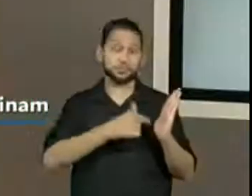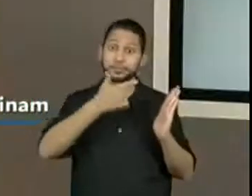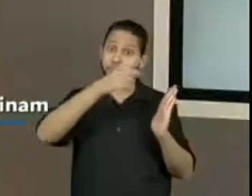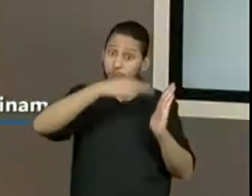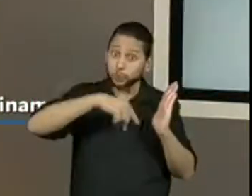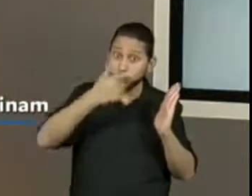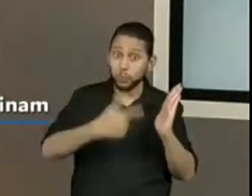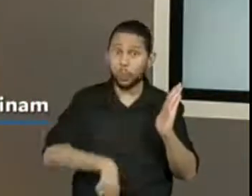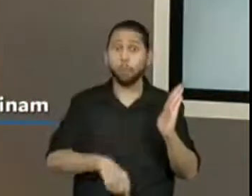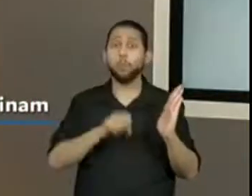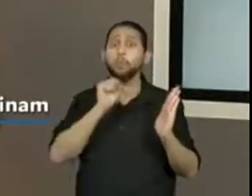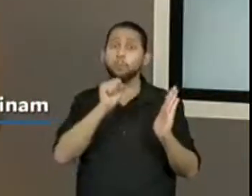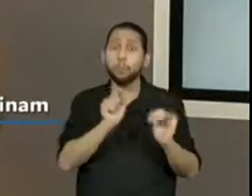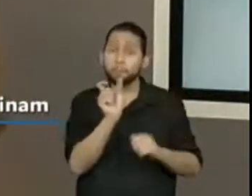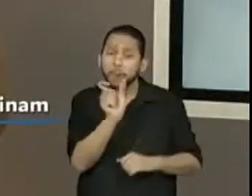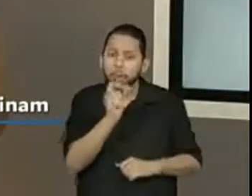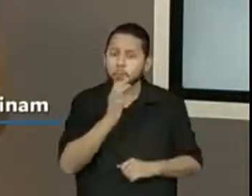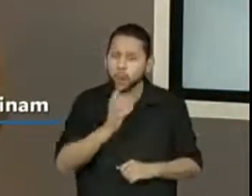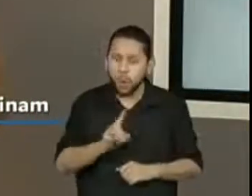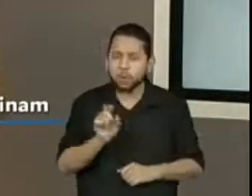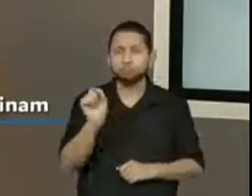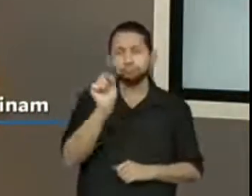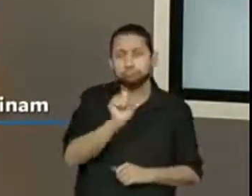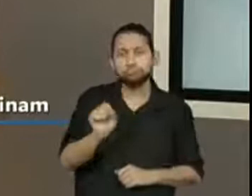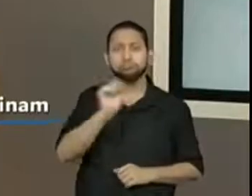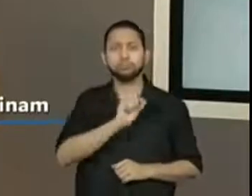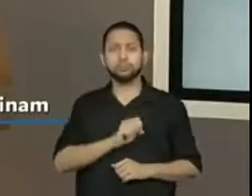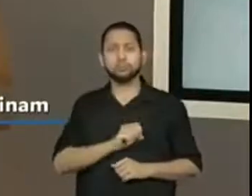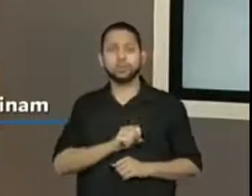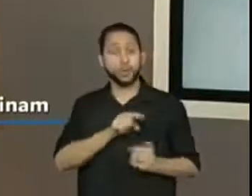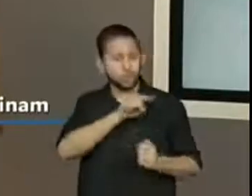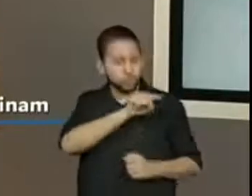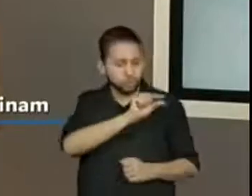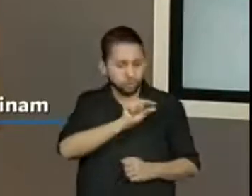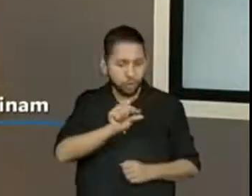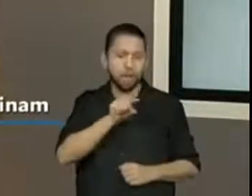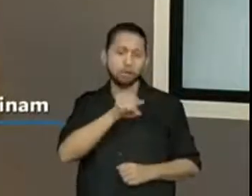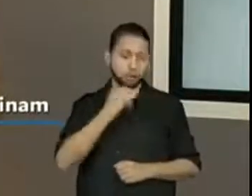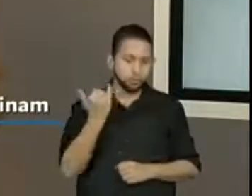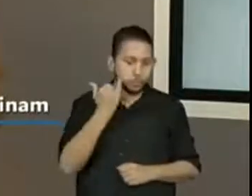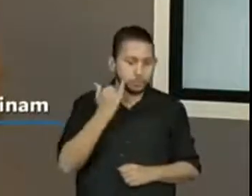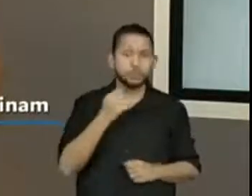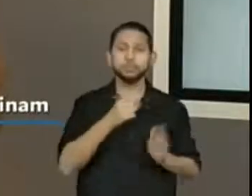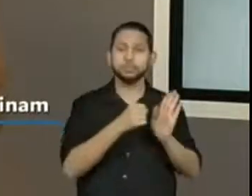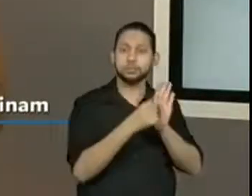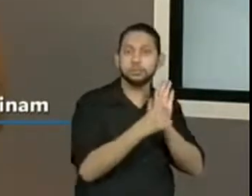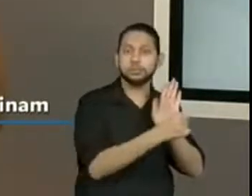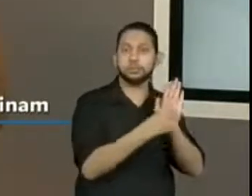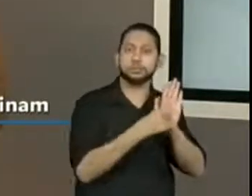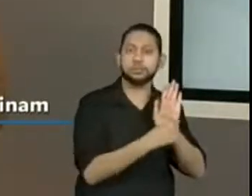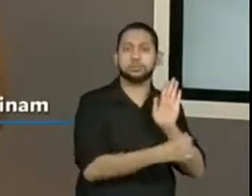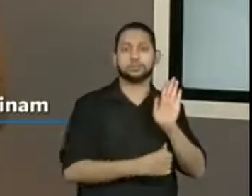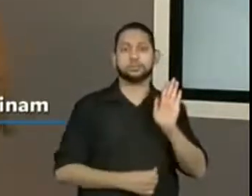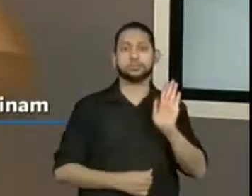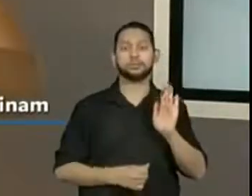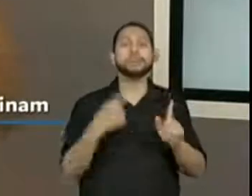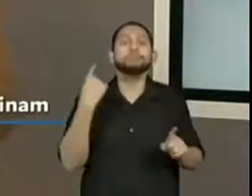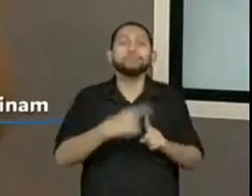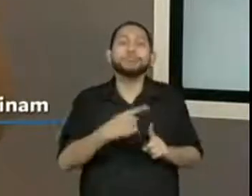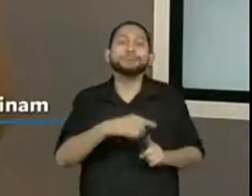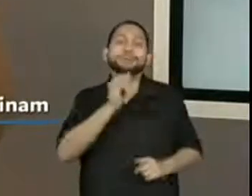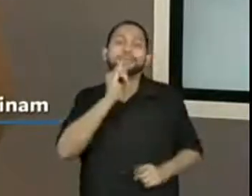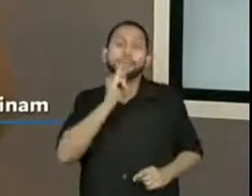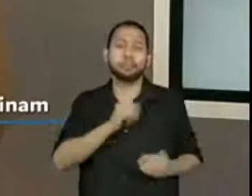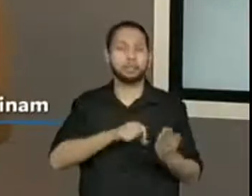importantes do texto, porque aí quando vem para essa parte aí da compreensão, de você relembrar pontos importantes do texto,